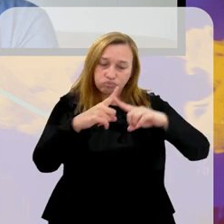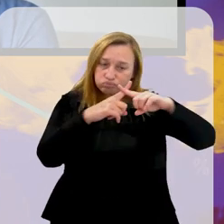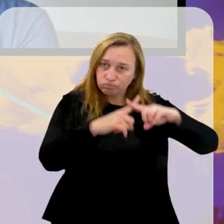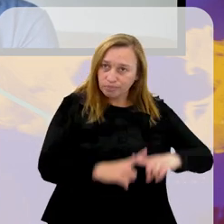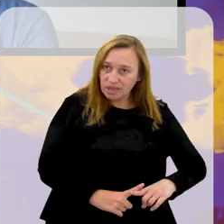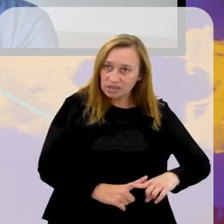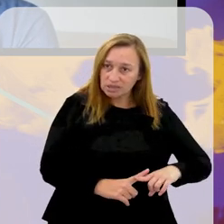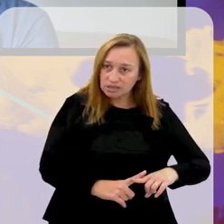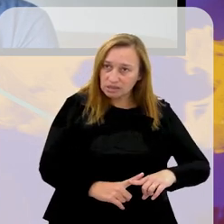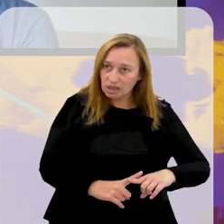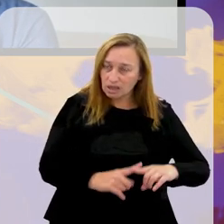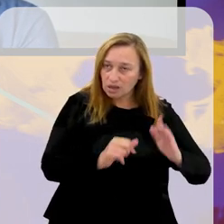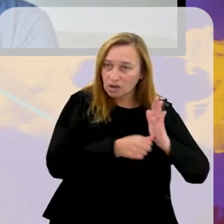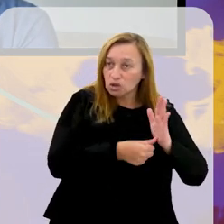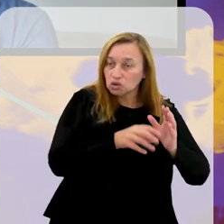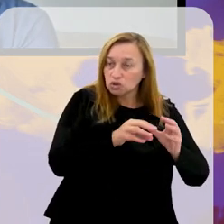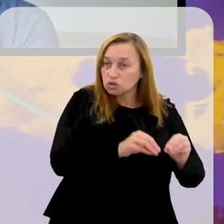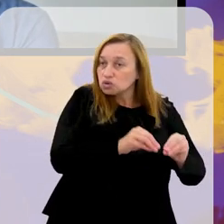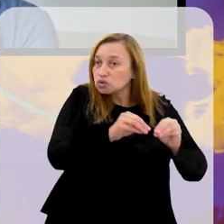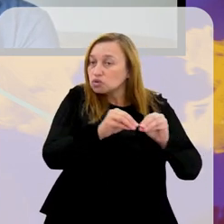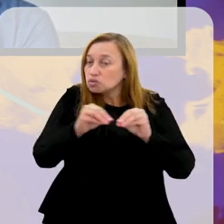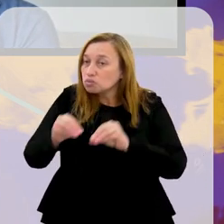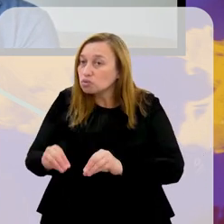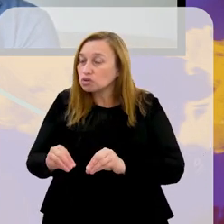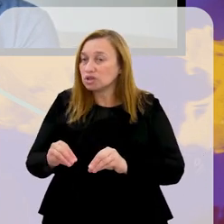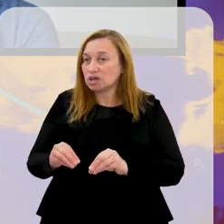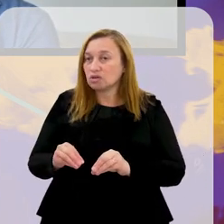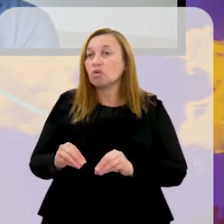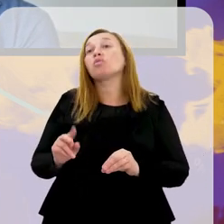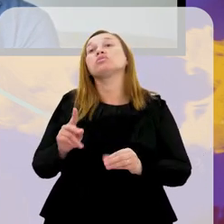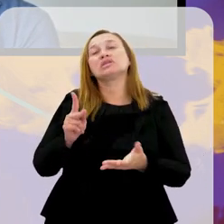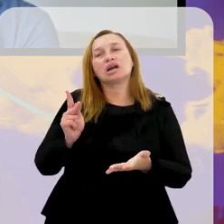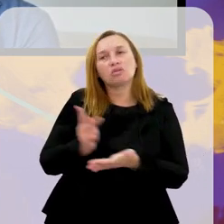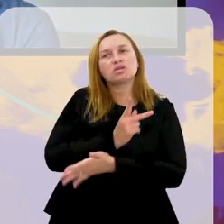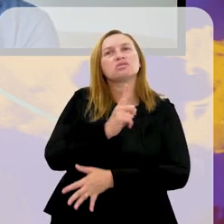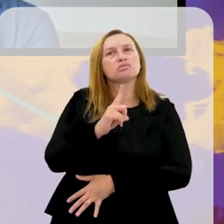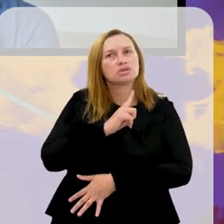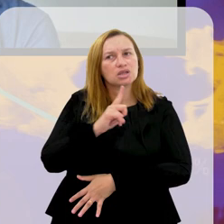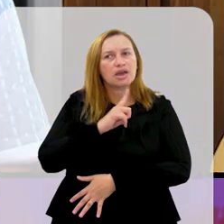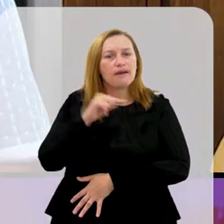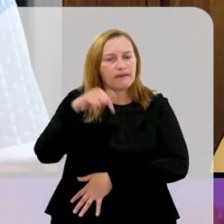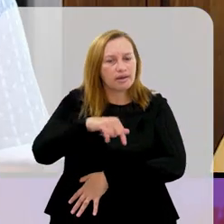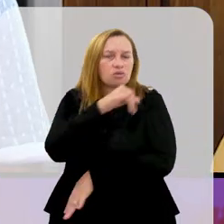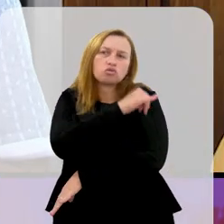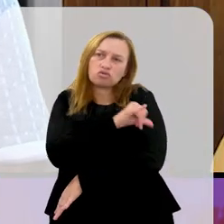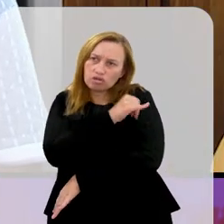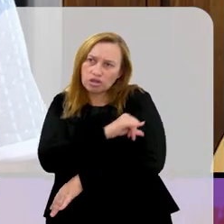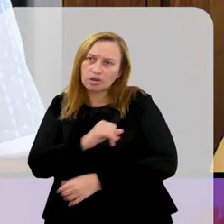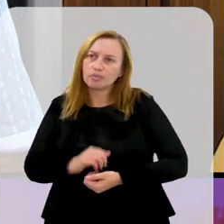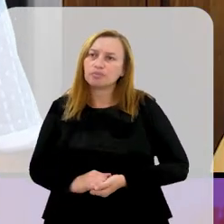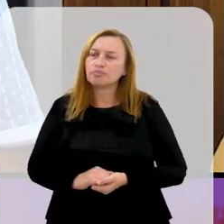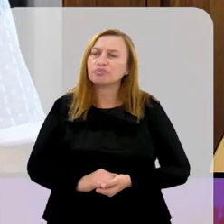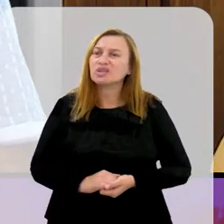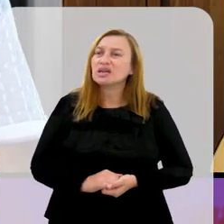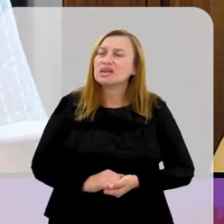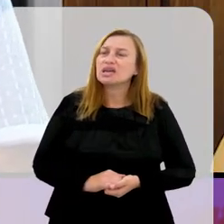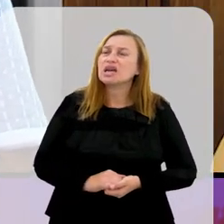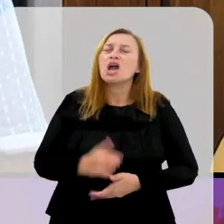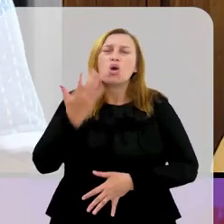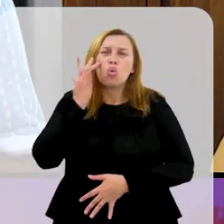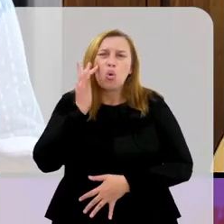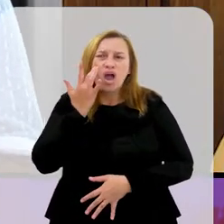um clube do interior, trocando, invertendo, como as coisas têm acontecido aqui no Rio de Janeiro.